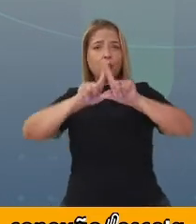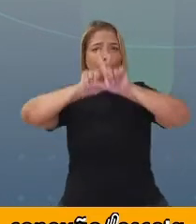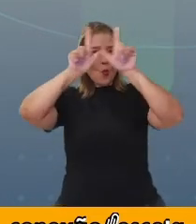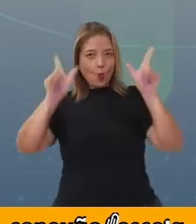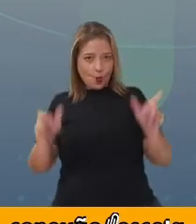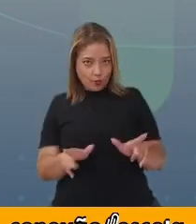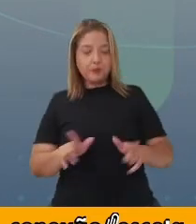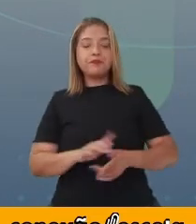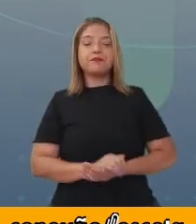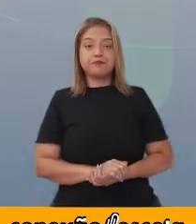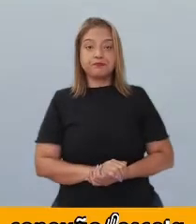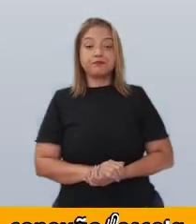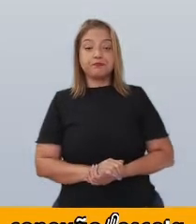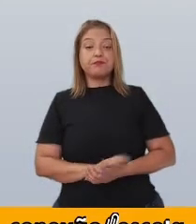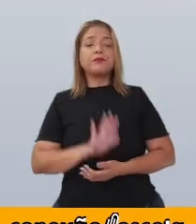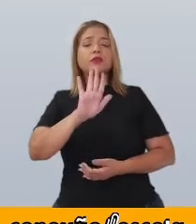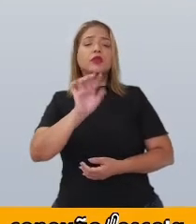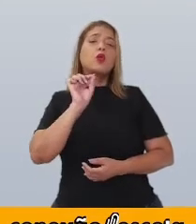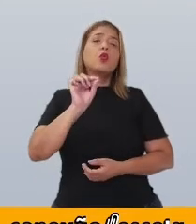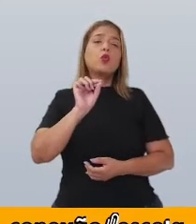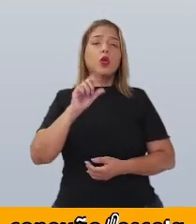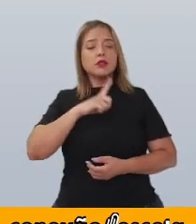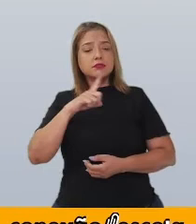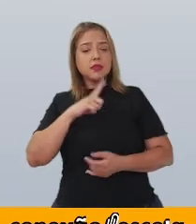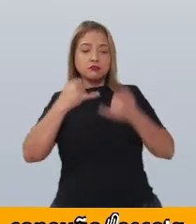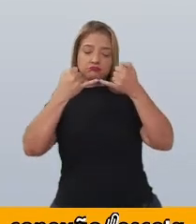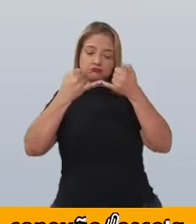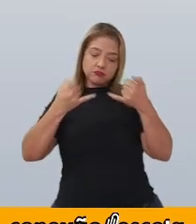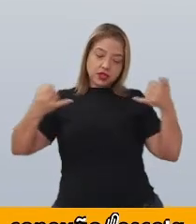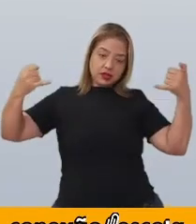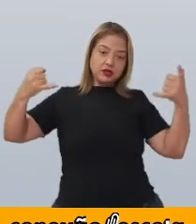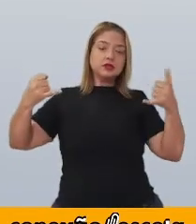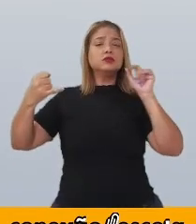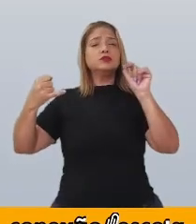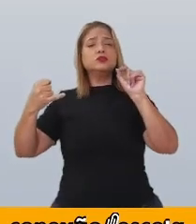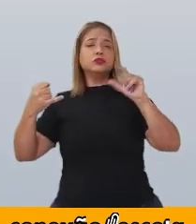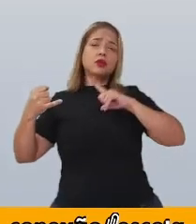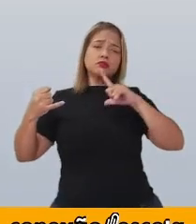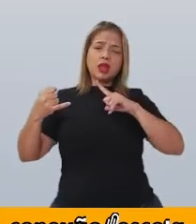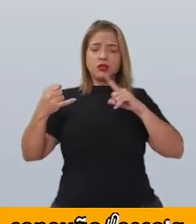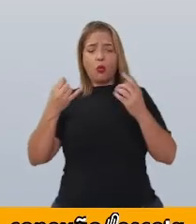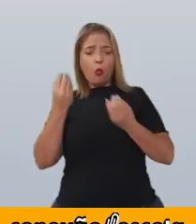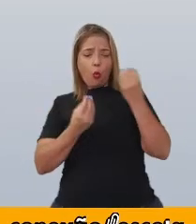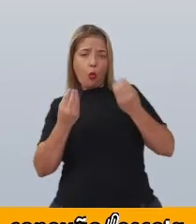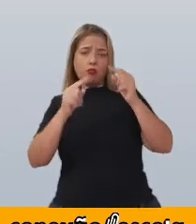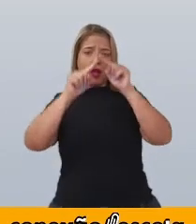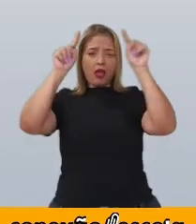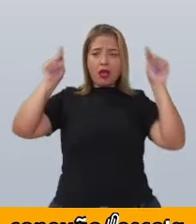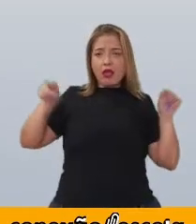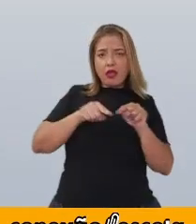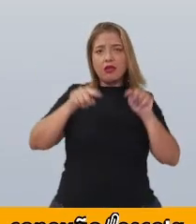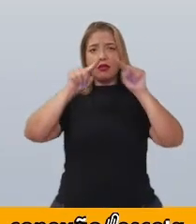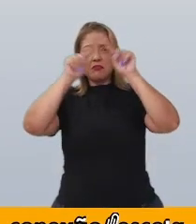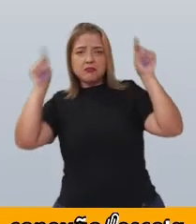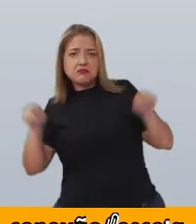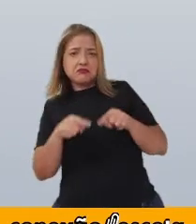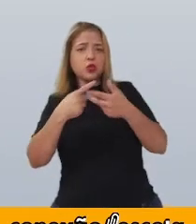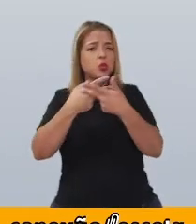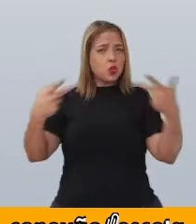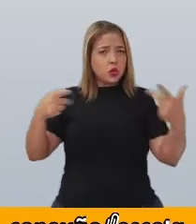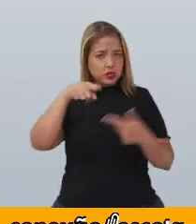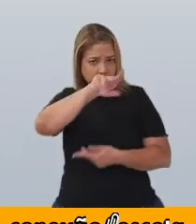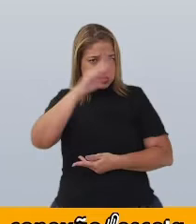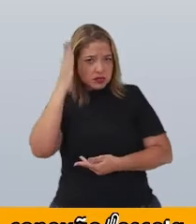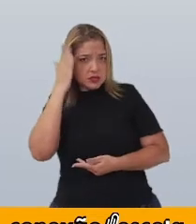Que são as linhas que formam a figura? Você sabe? Que os vértices são os pontos